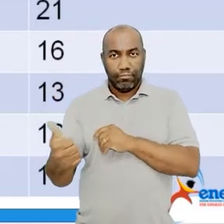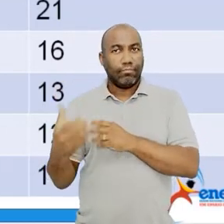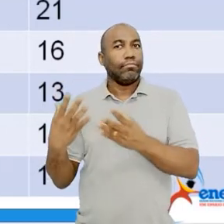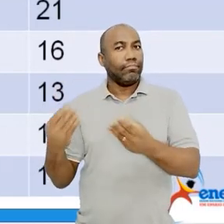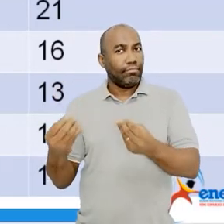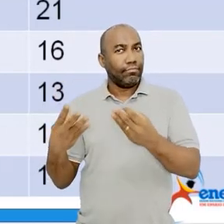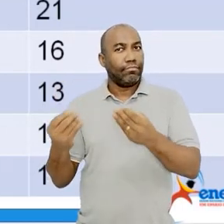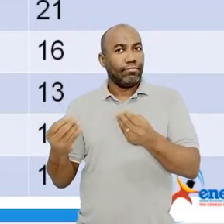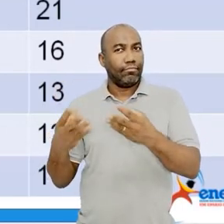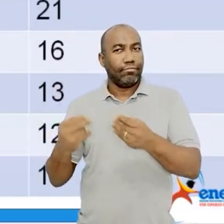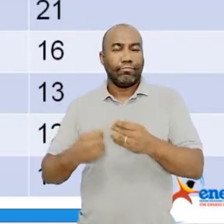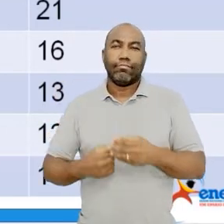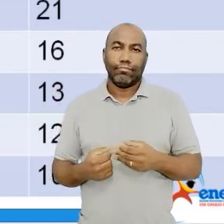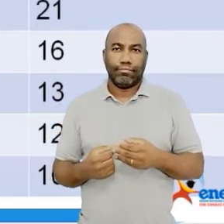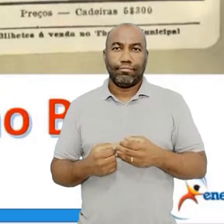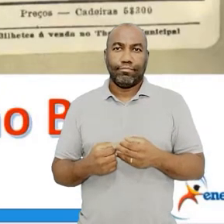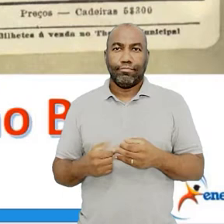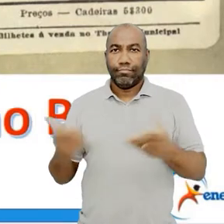vamos à frente?